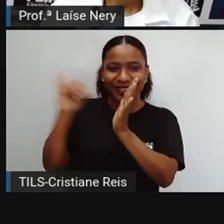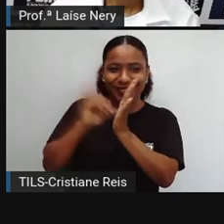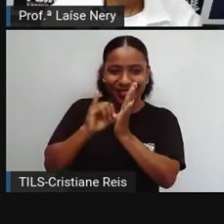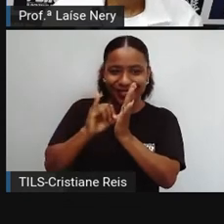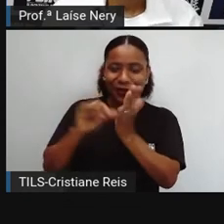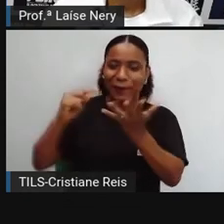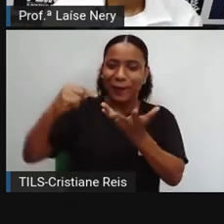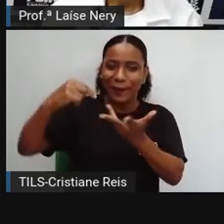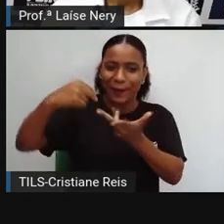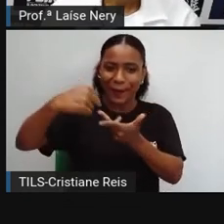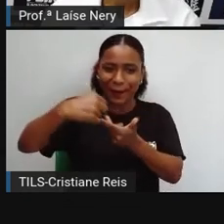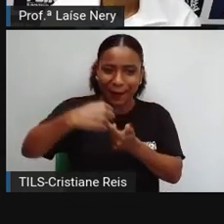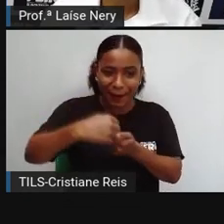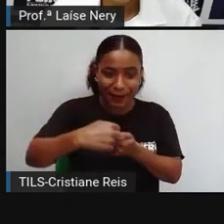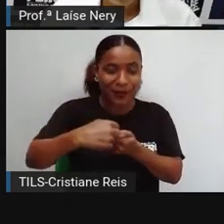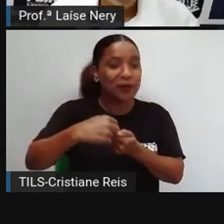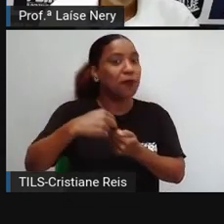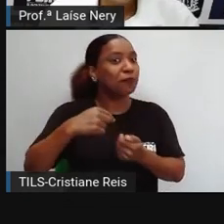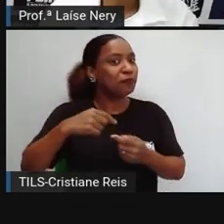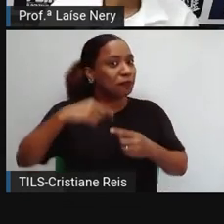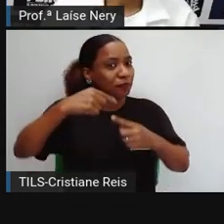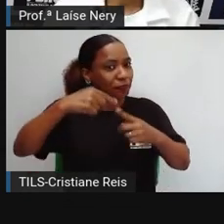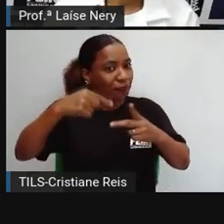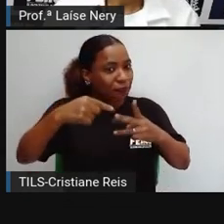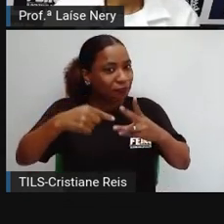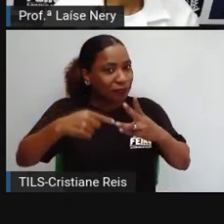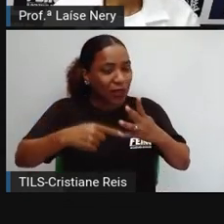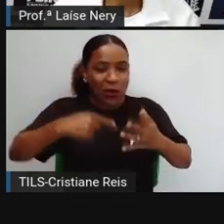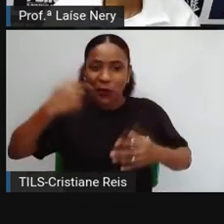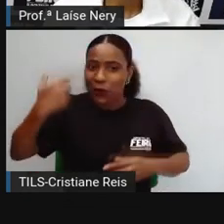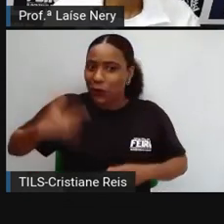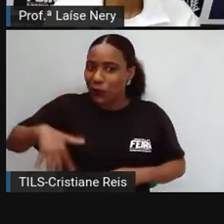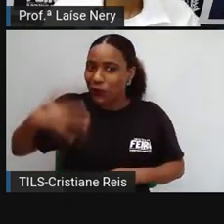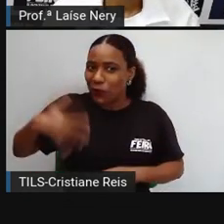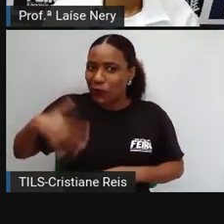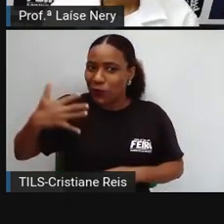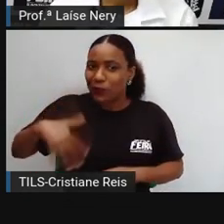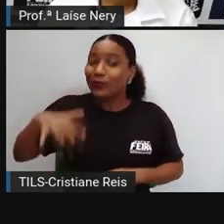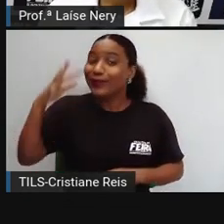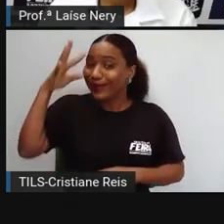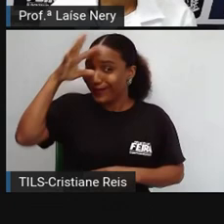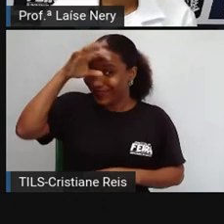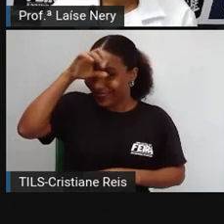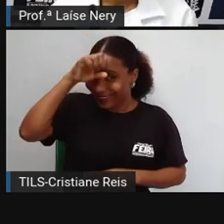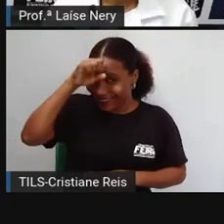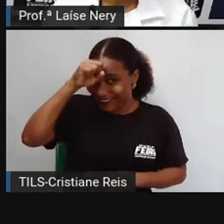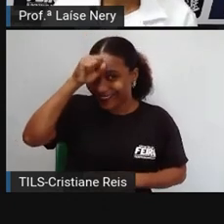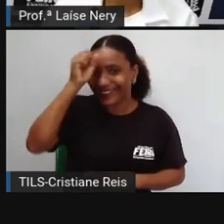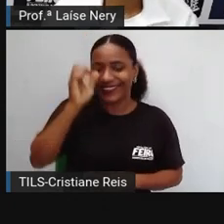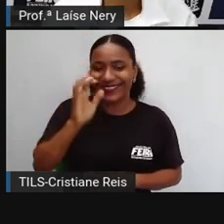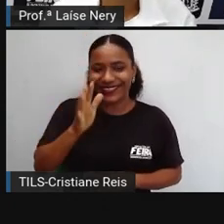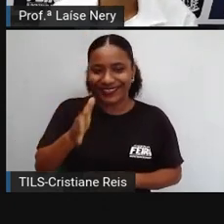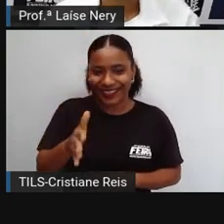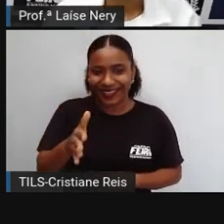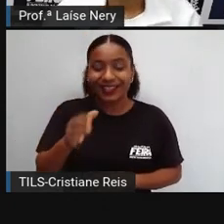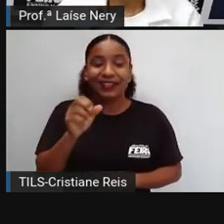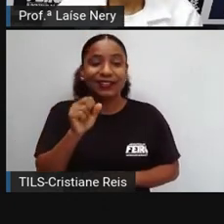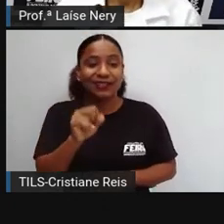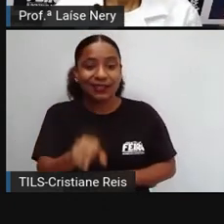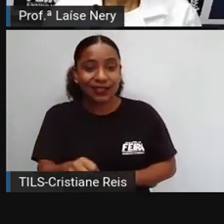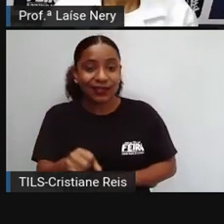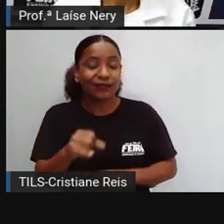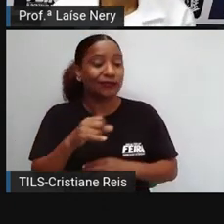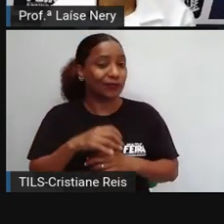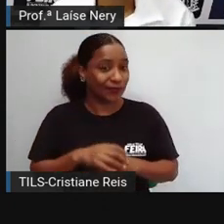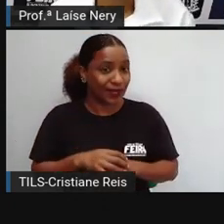gerador. Olha só quanta coisa que você já aprendeu. caso você tenha perdido alguma dessas aulas